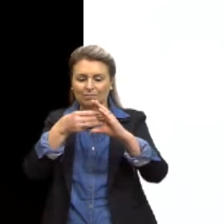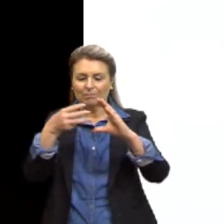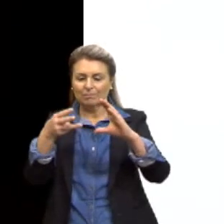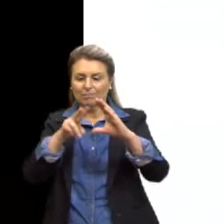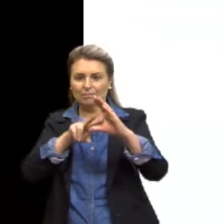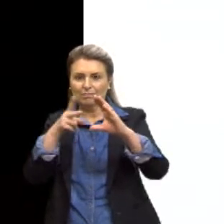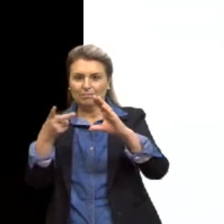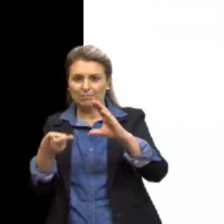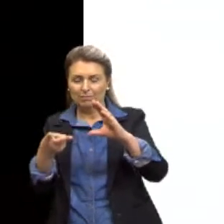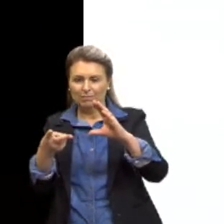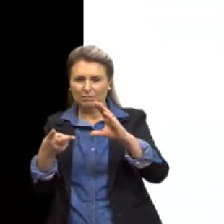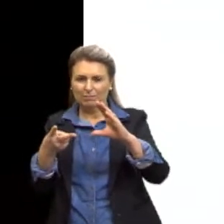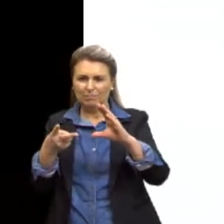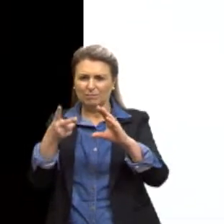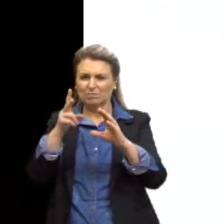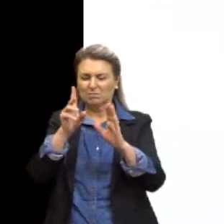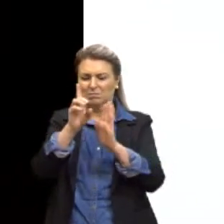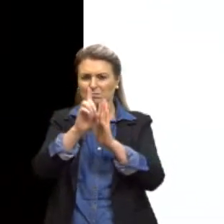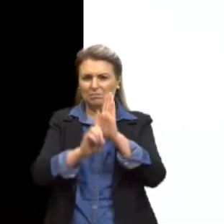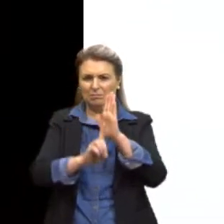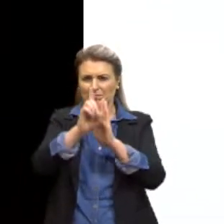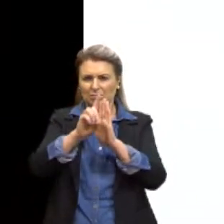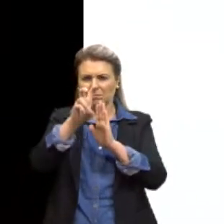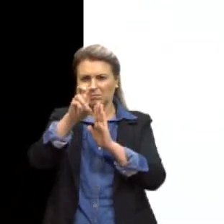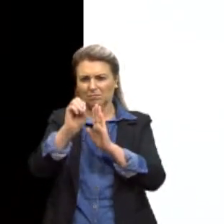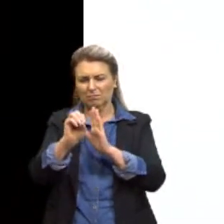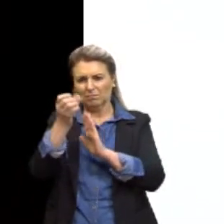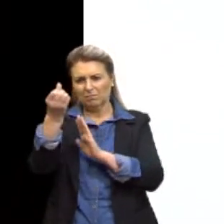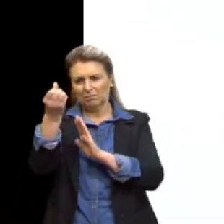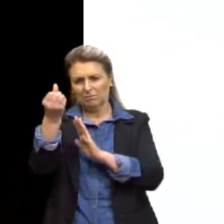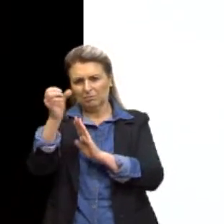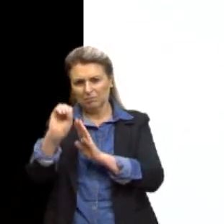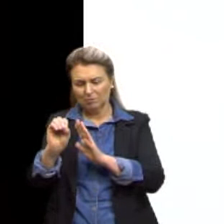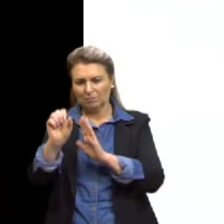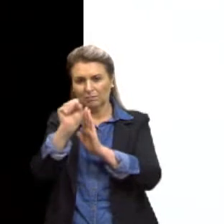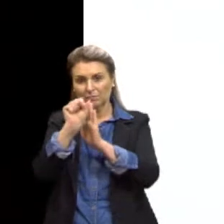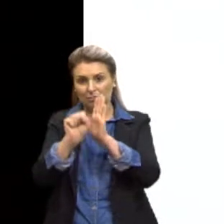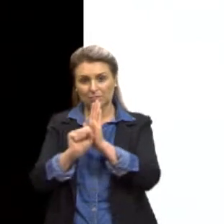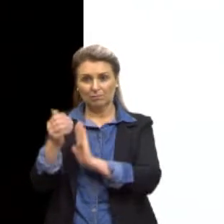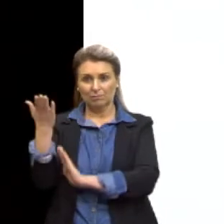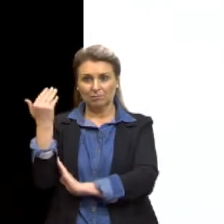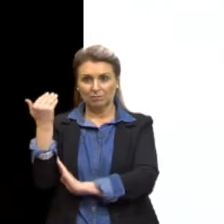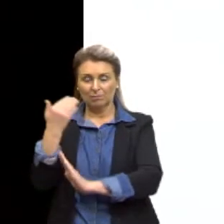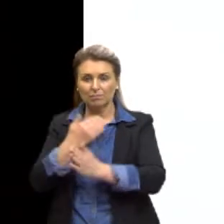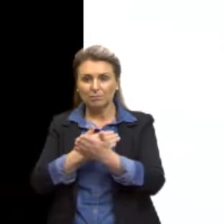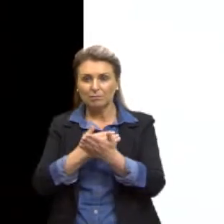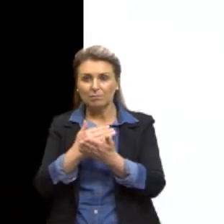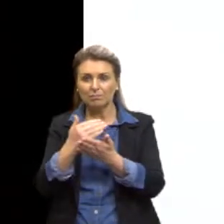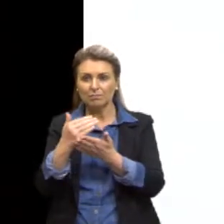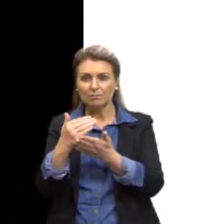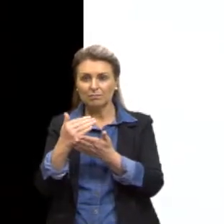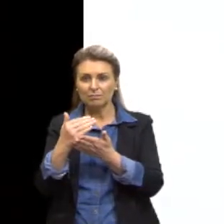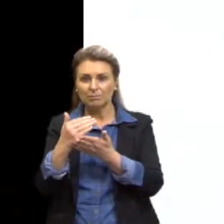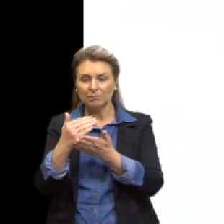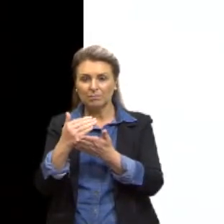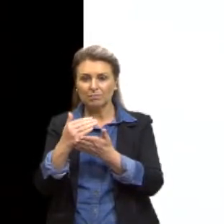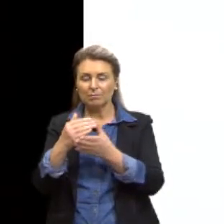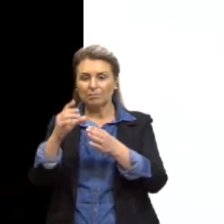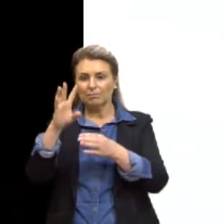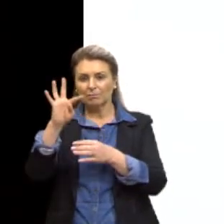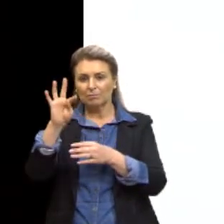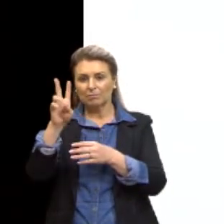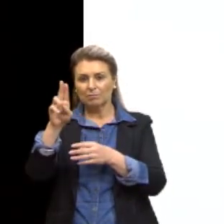décadas de 50 e 60, do século passado, tiveram início justamente em tumores.